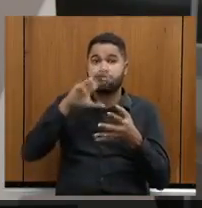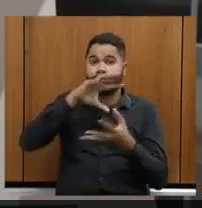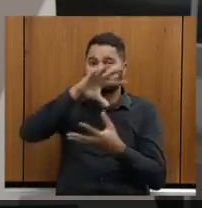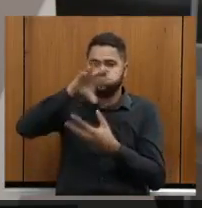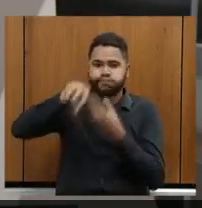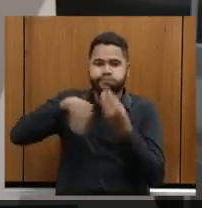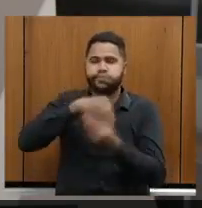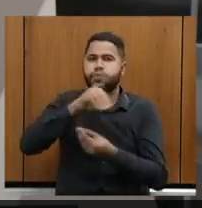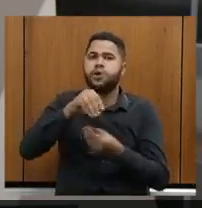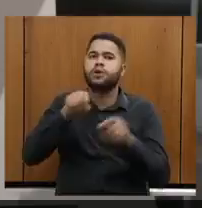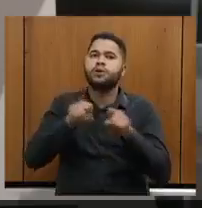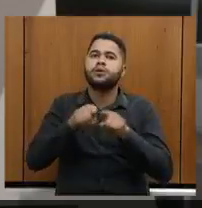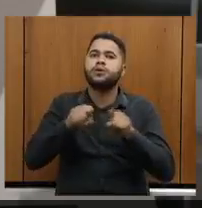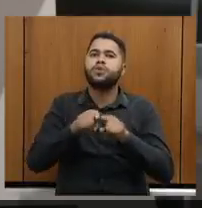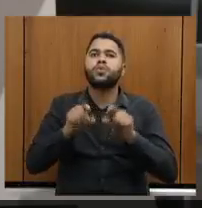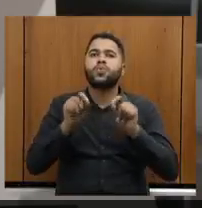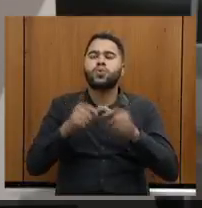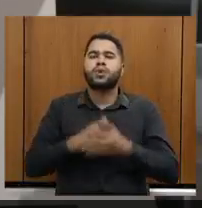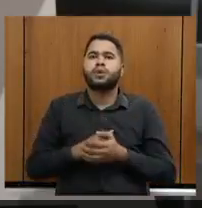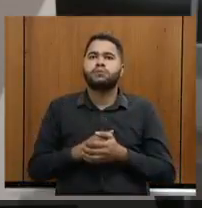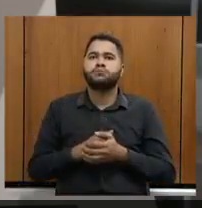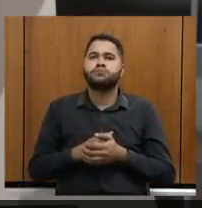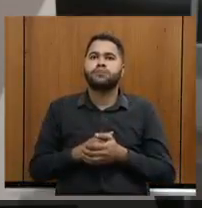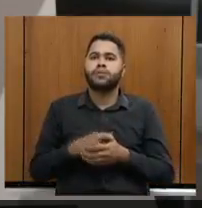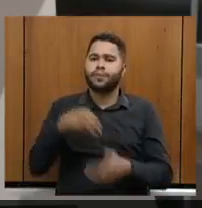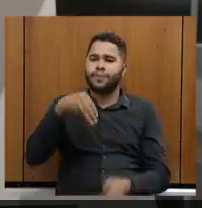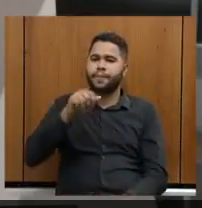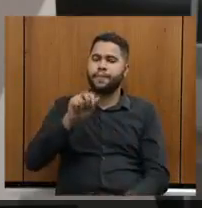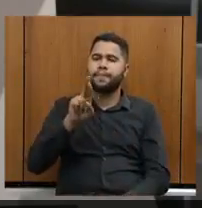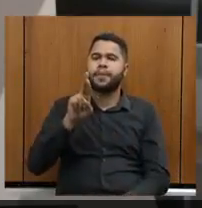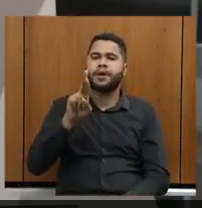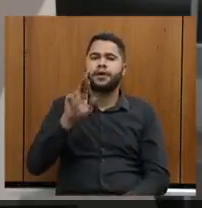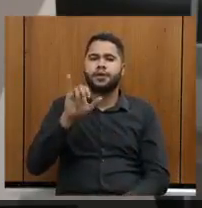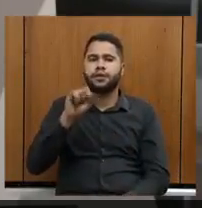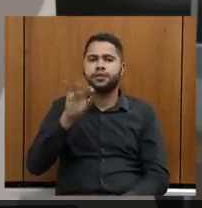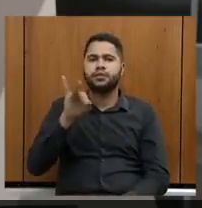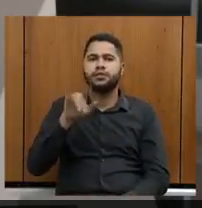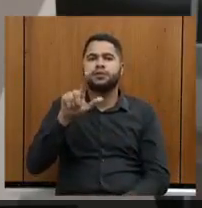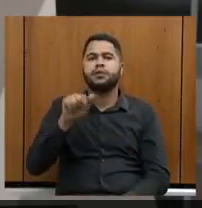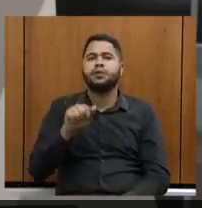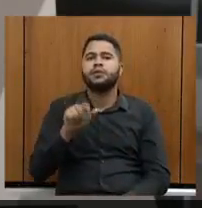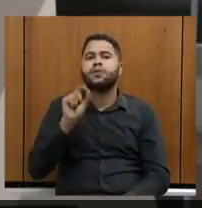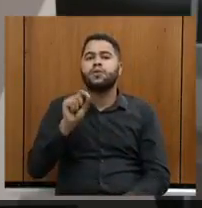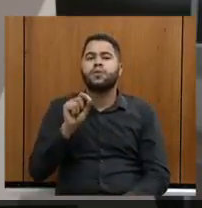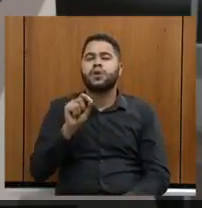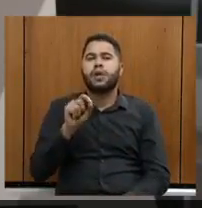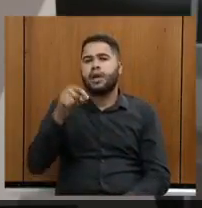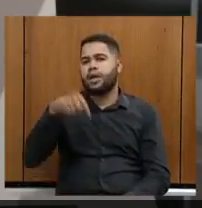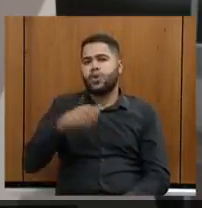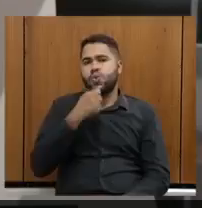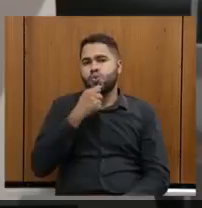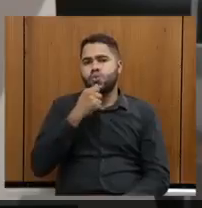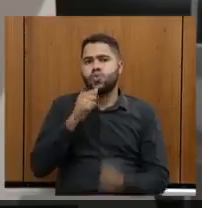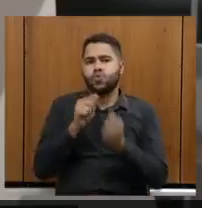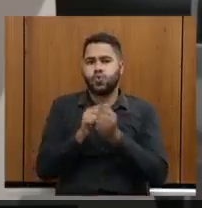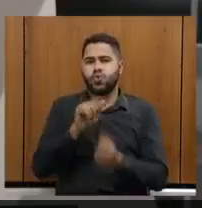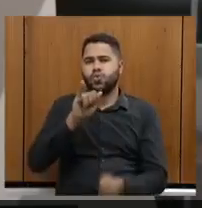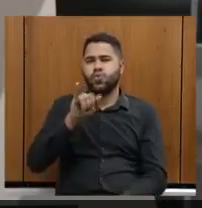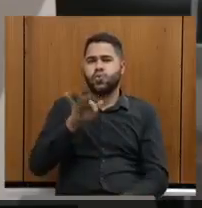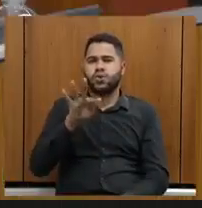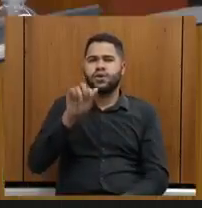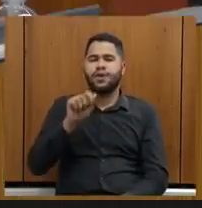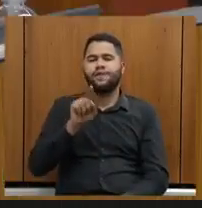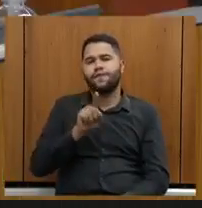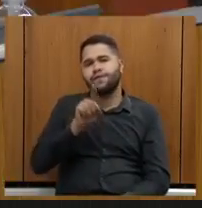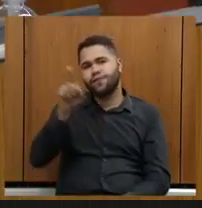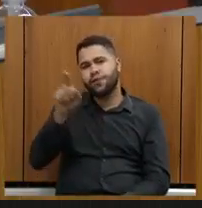deputado Mauro Tramonjo, deputado Bosco, a Maristela está confeccionando com o IEFA, que não está aqui, porque foi nos representar em um